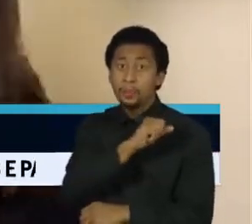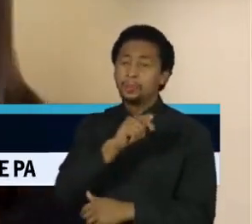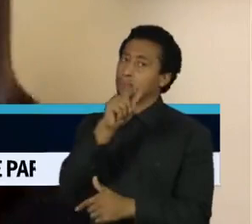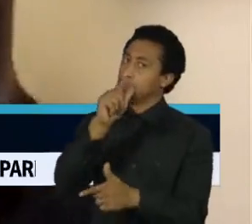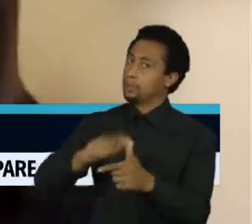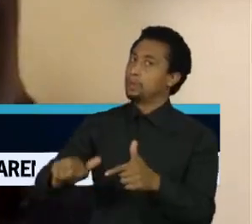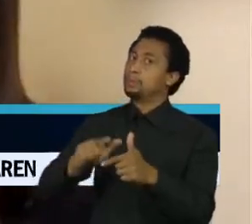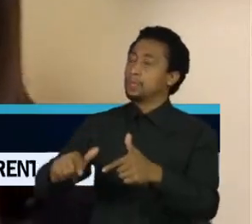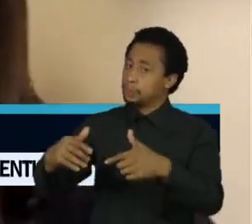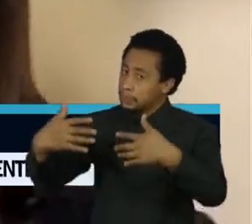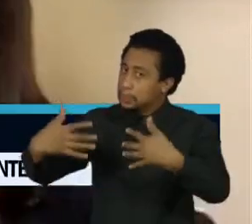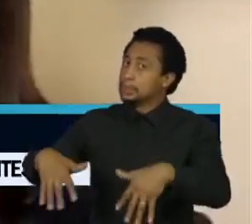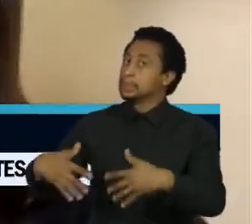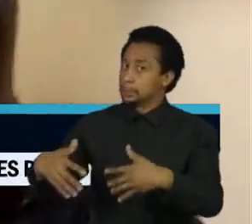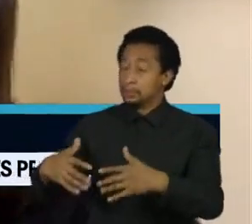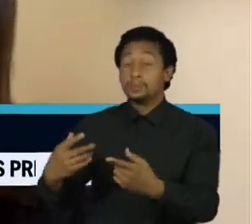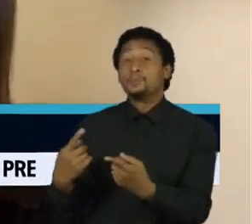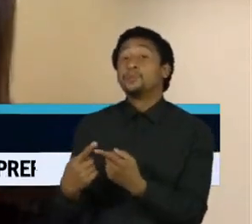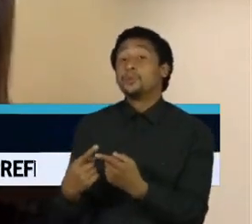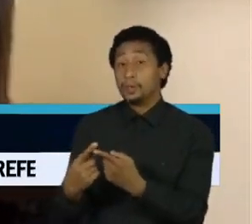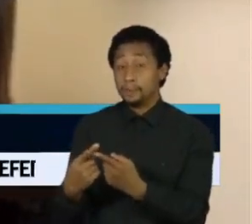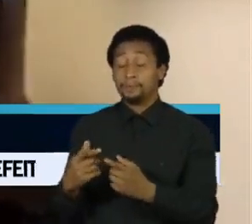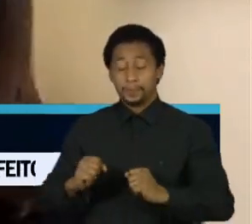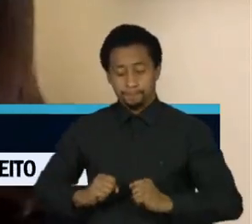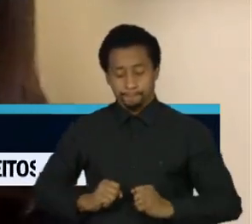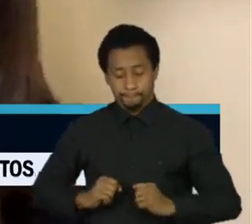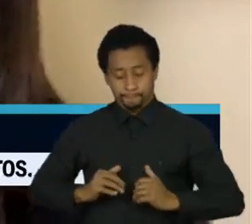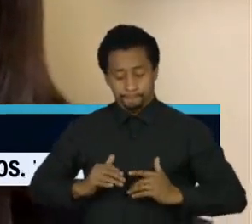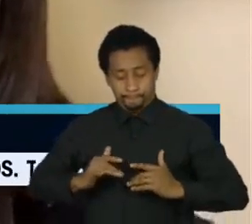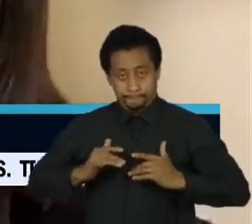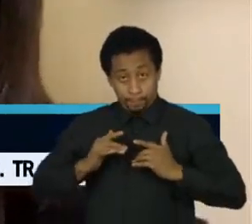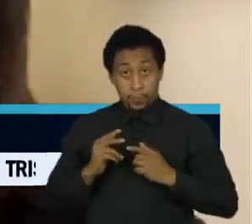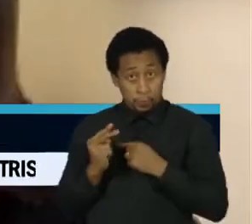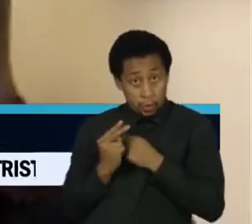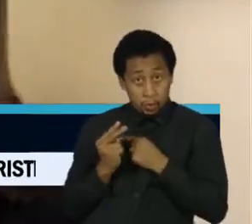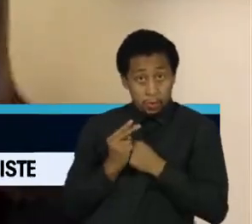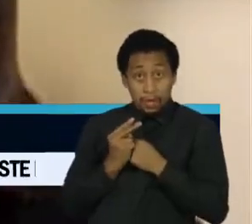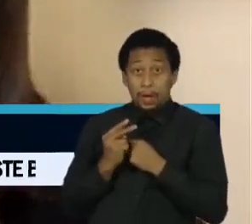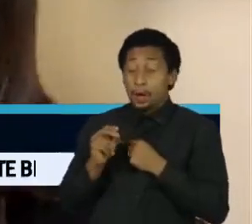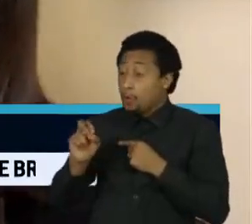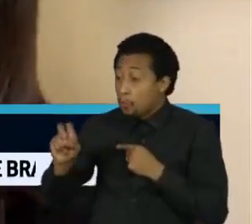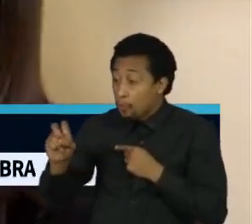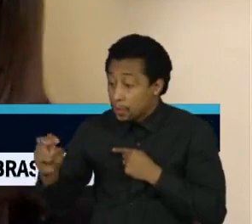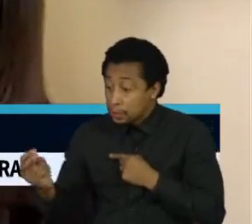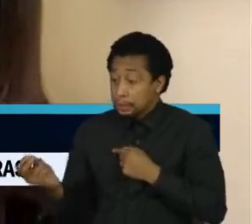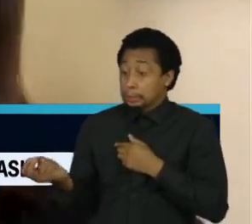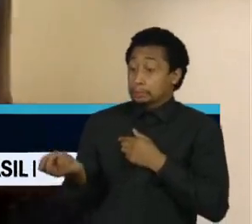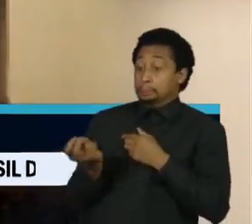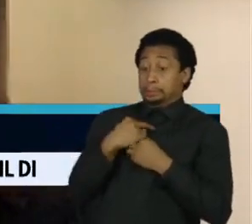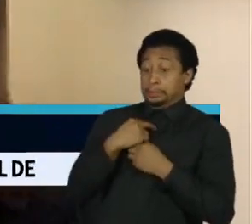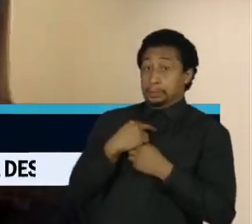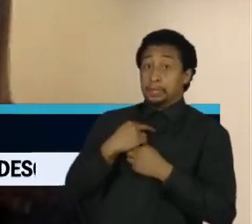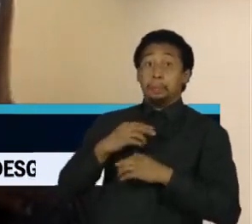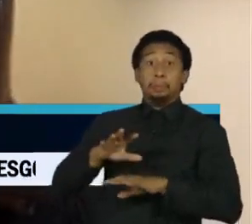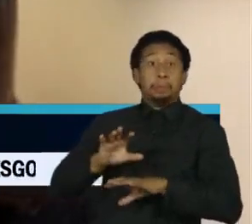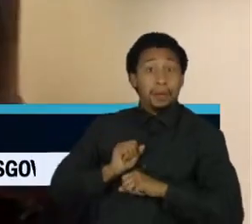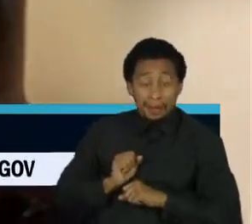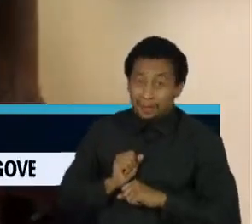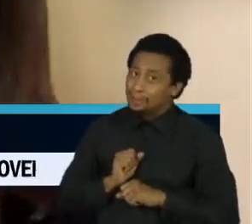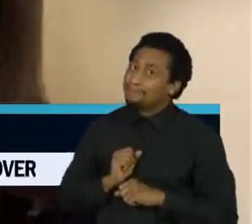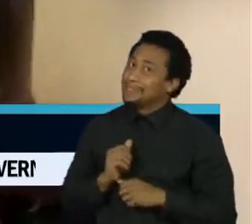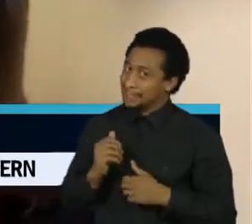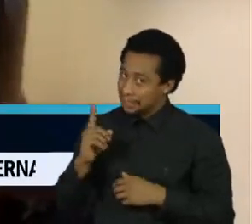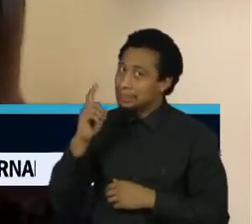porque ele vai escapar do sistema imunológico, pode ser que ele tenha uma capacidade de escape a anticorpos vacinais,